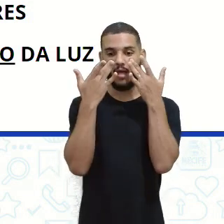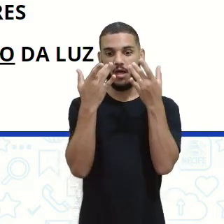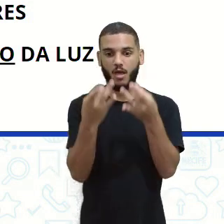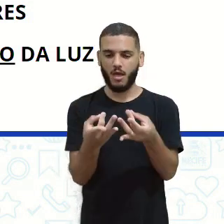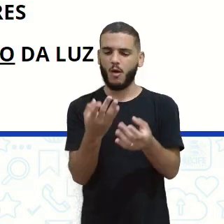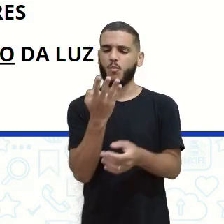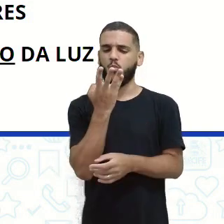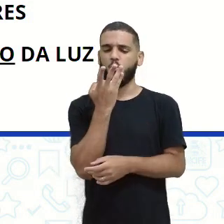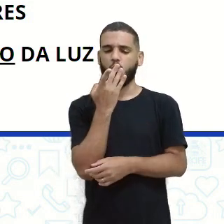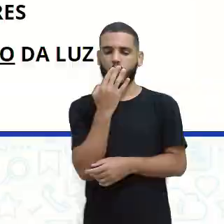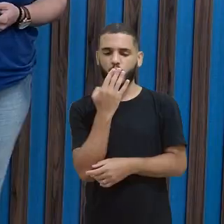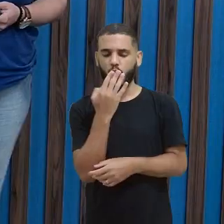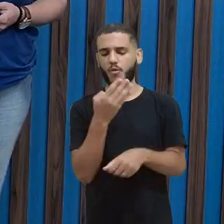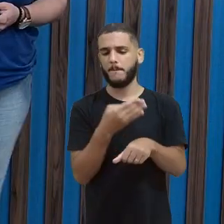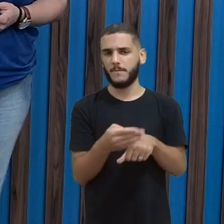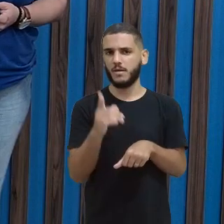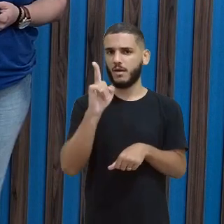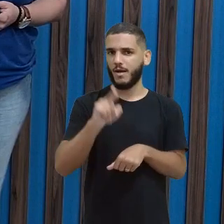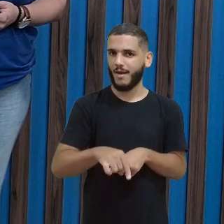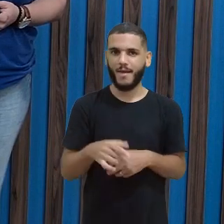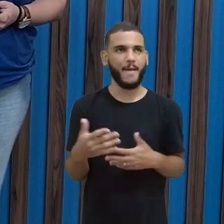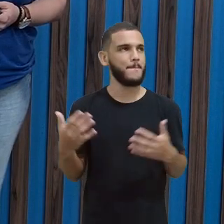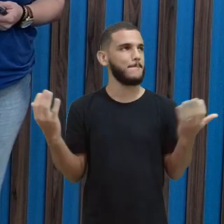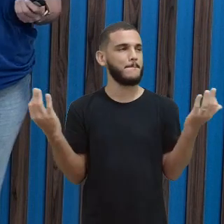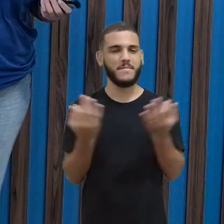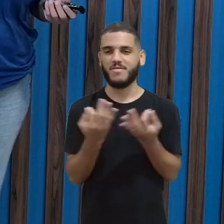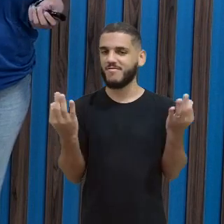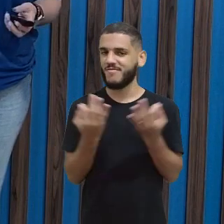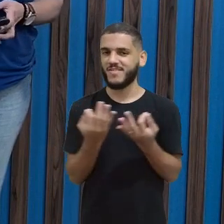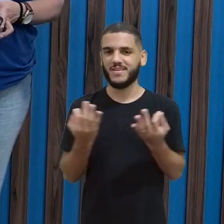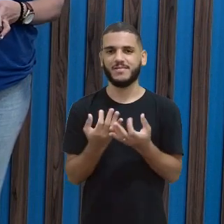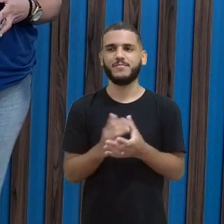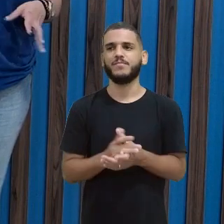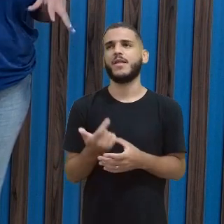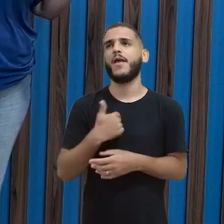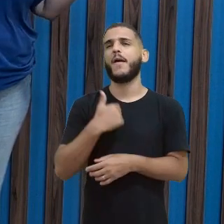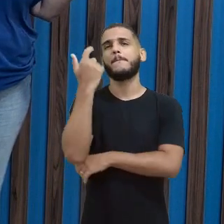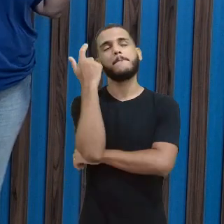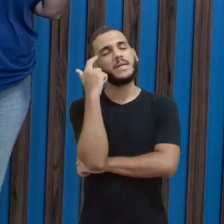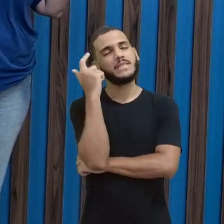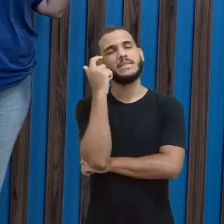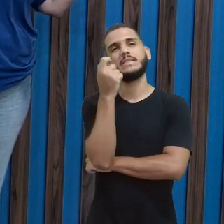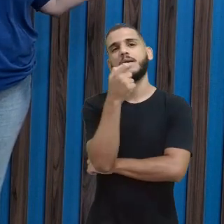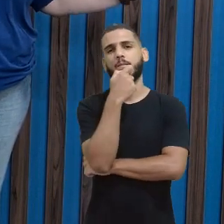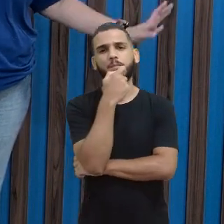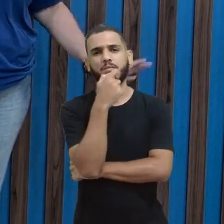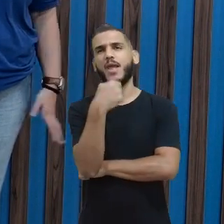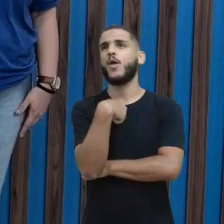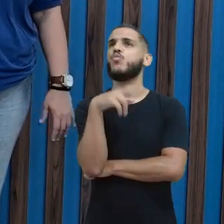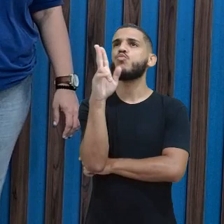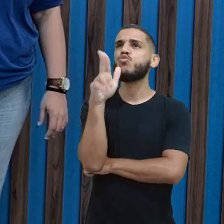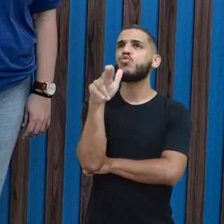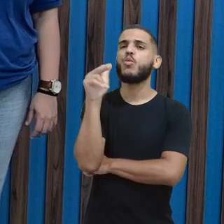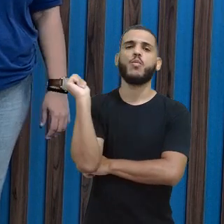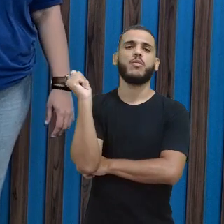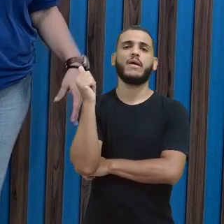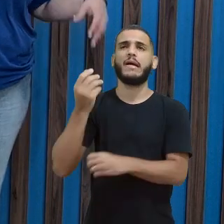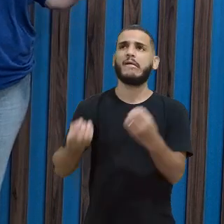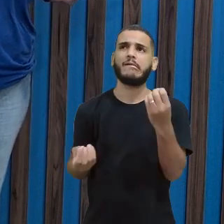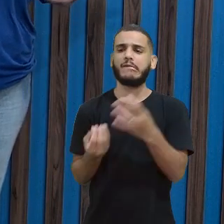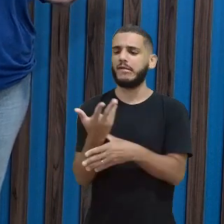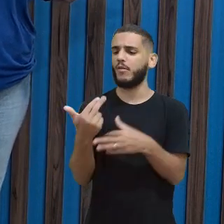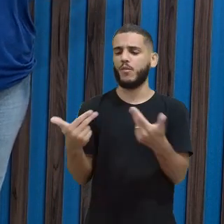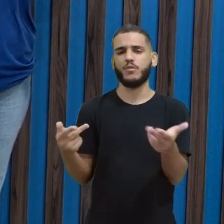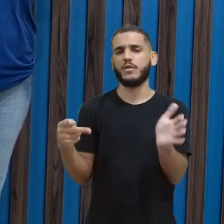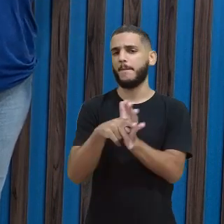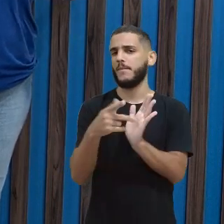branca. Isso é incrível, né. Com certeza. Que coisa. Eu fico pensando, professora, eu jamais ia inventar um negócio desse. E